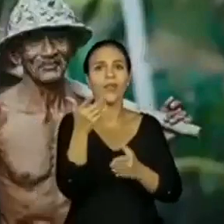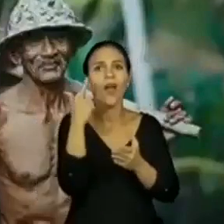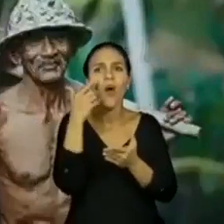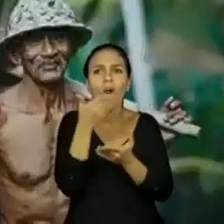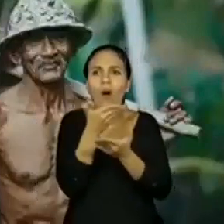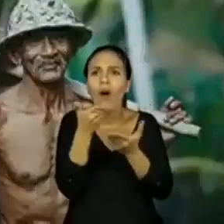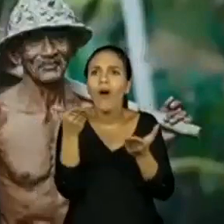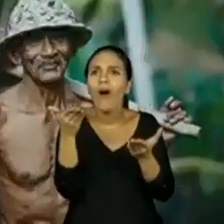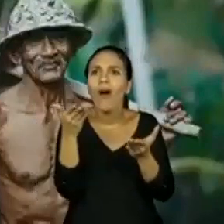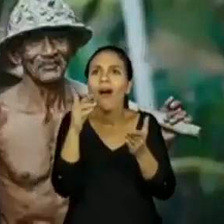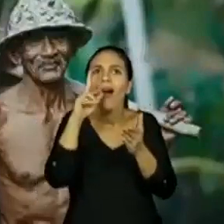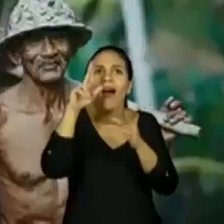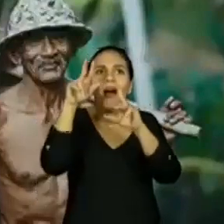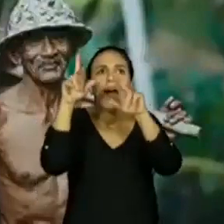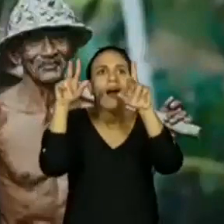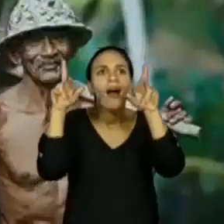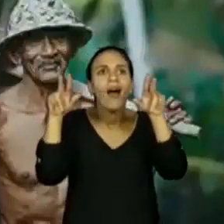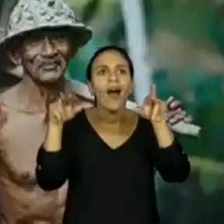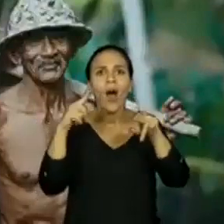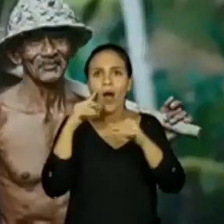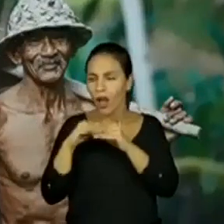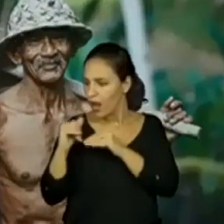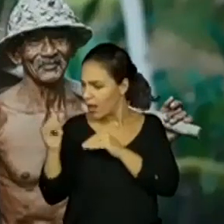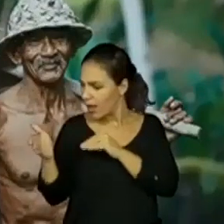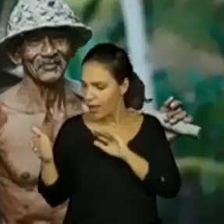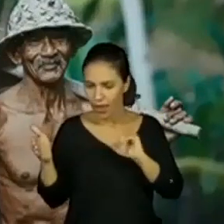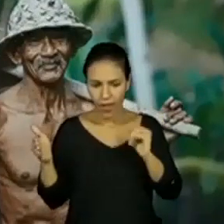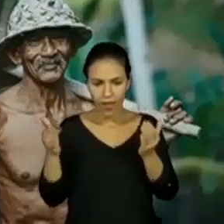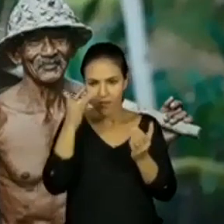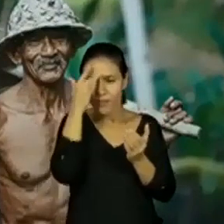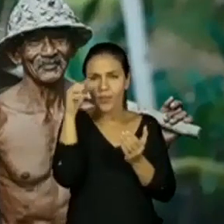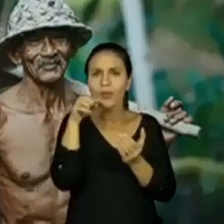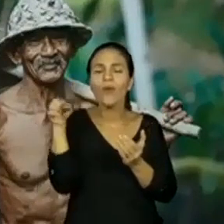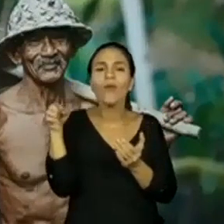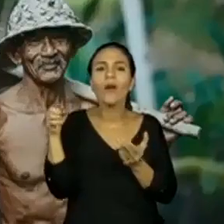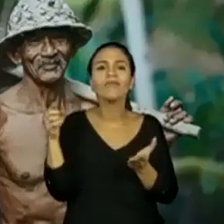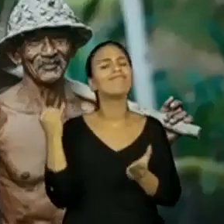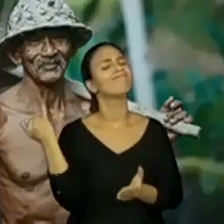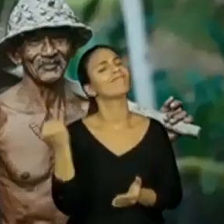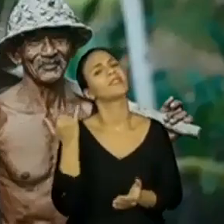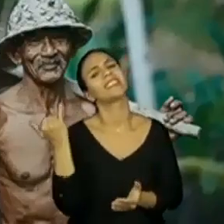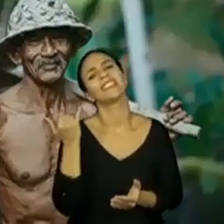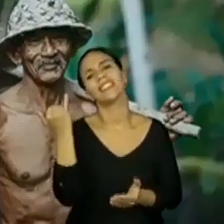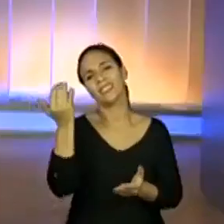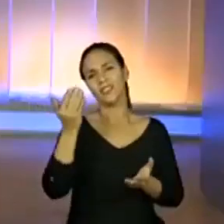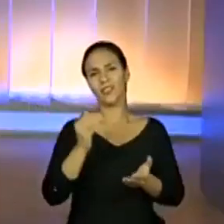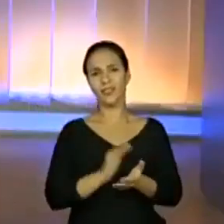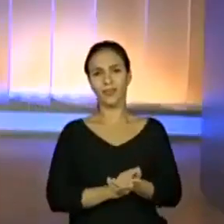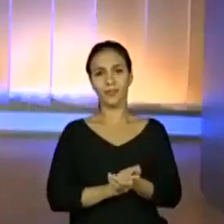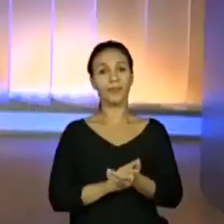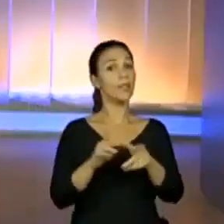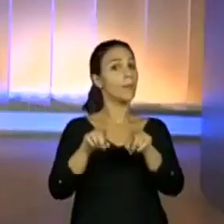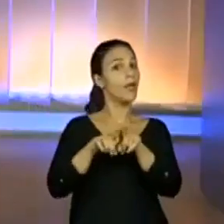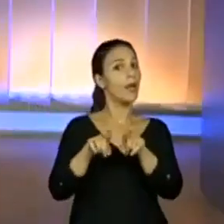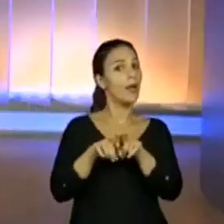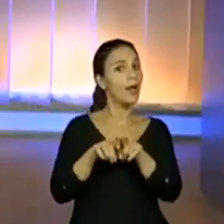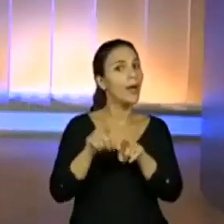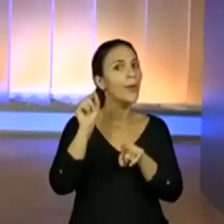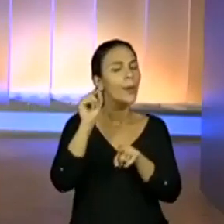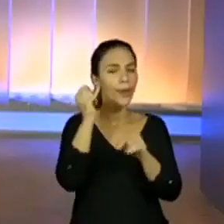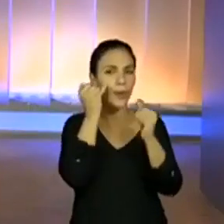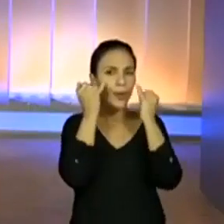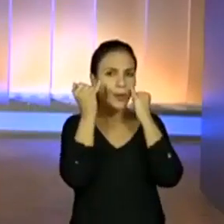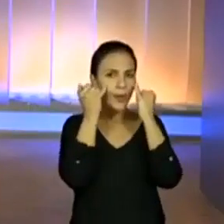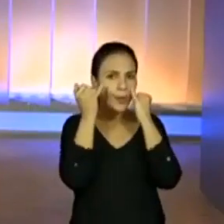esta imagem. Olhem quem está ao seu lado neste exato momento. Muito importante. E informações